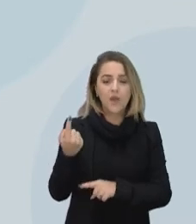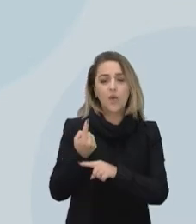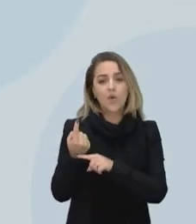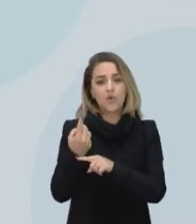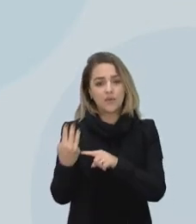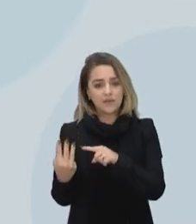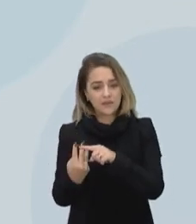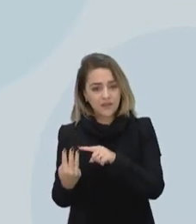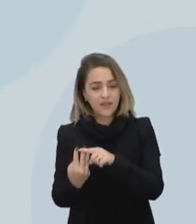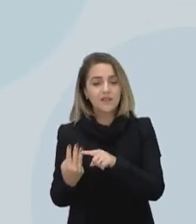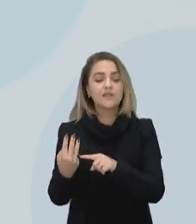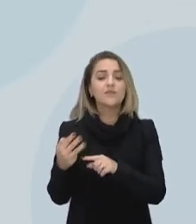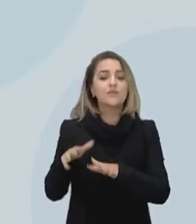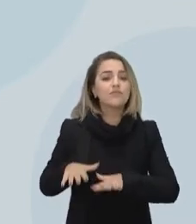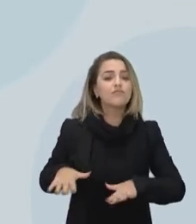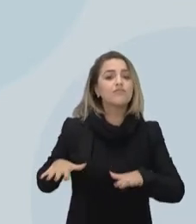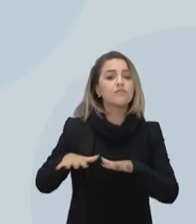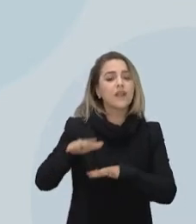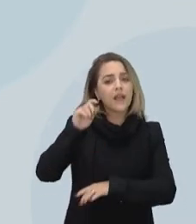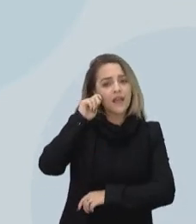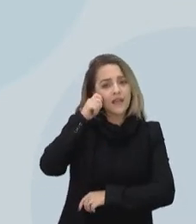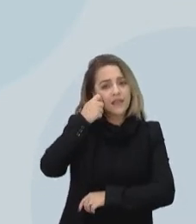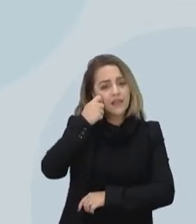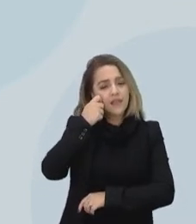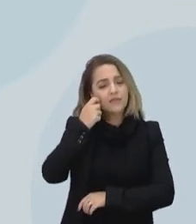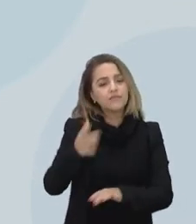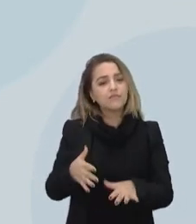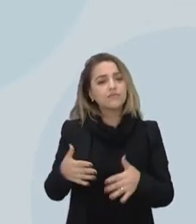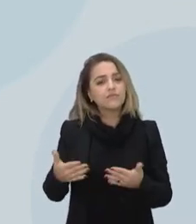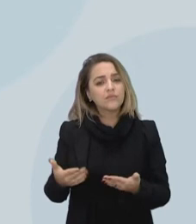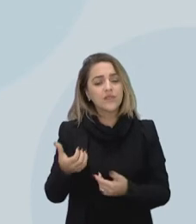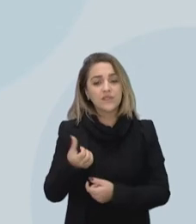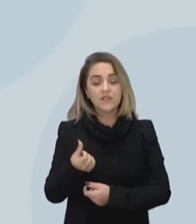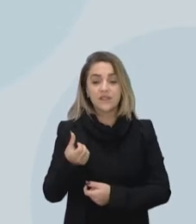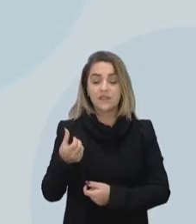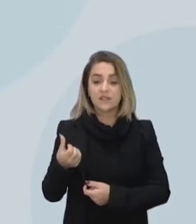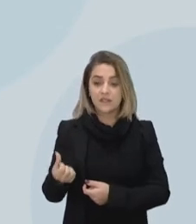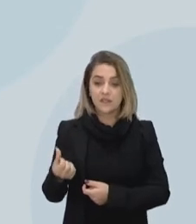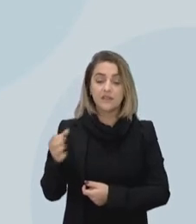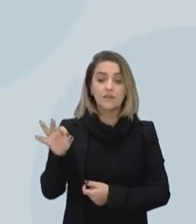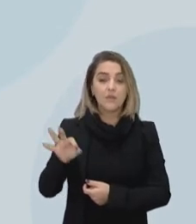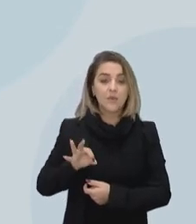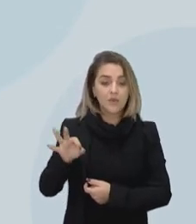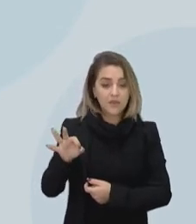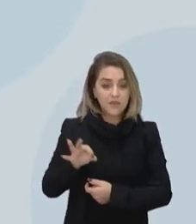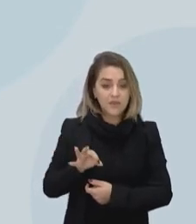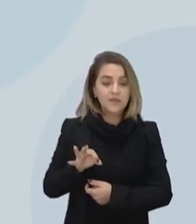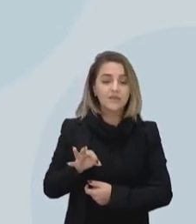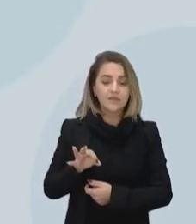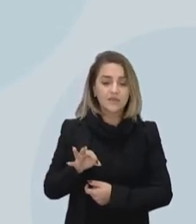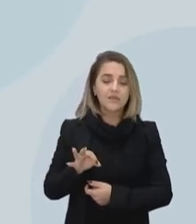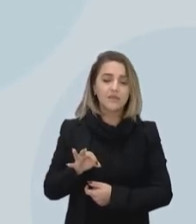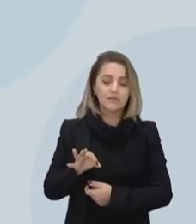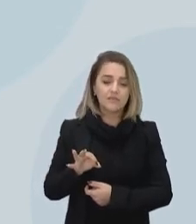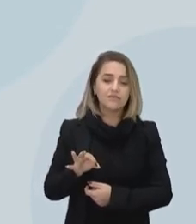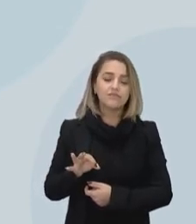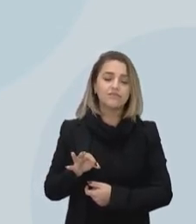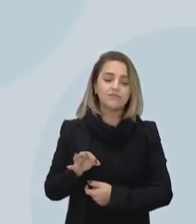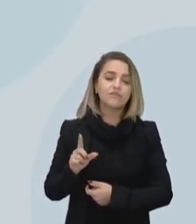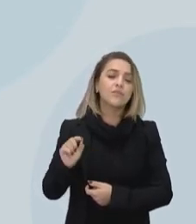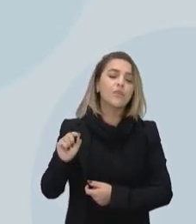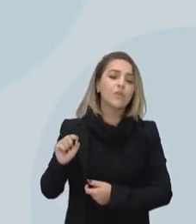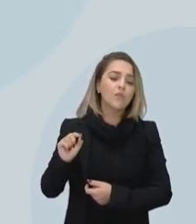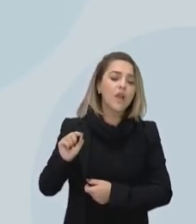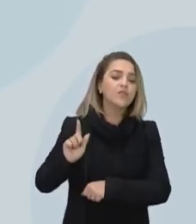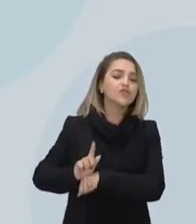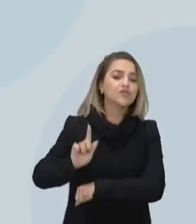seja, 66% dos cargos gerenciais, enfim, eles são